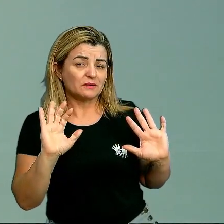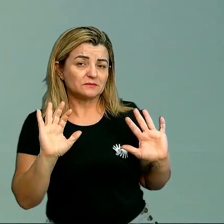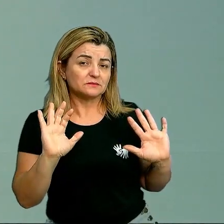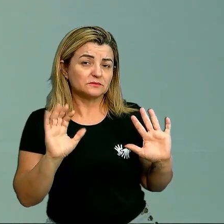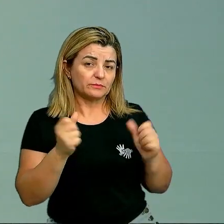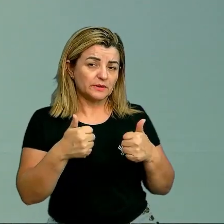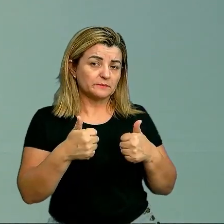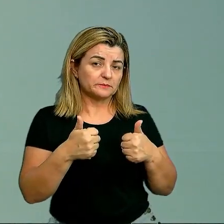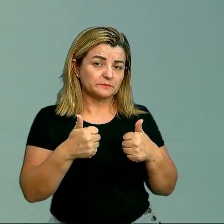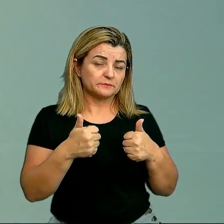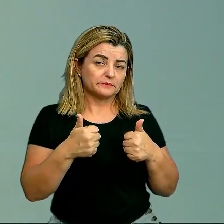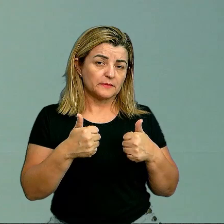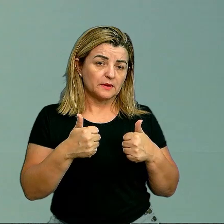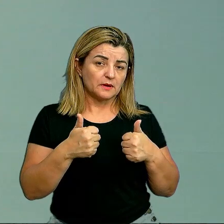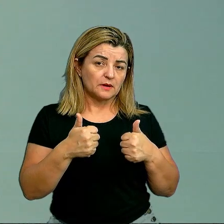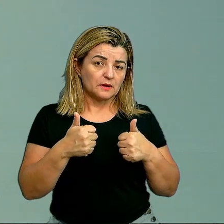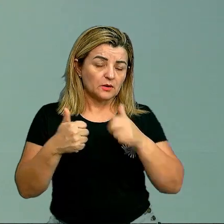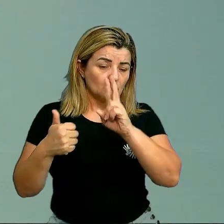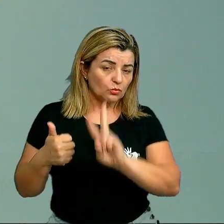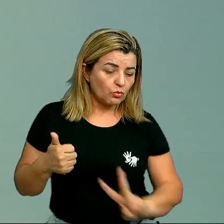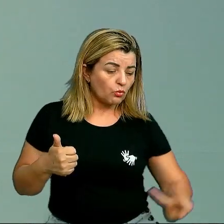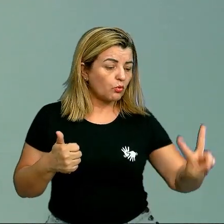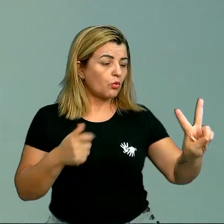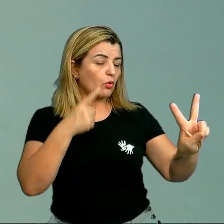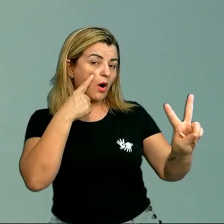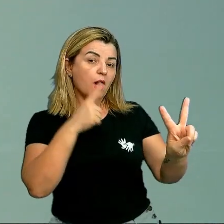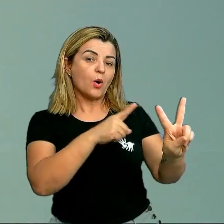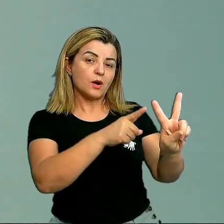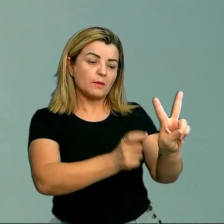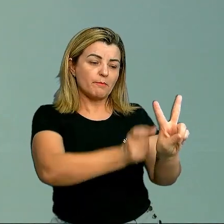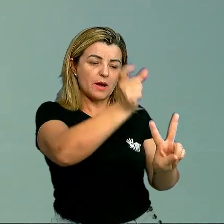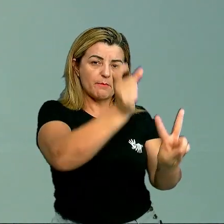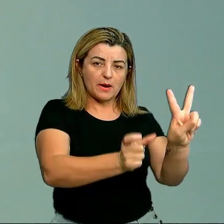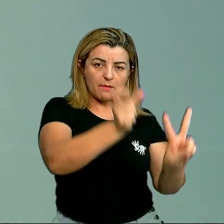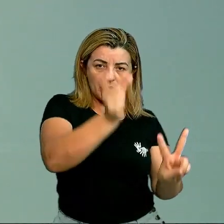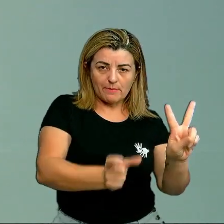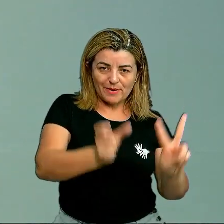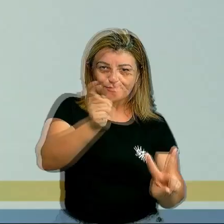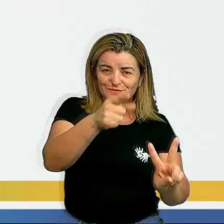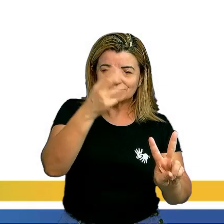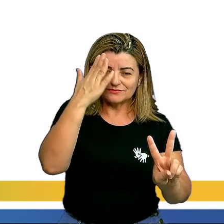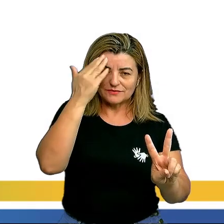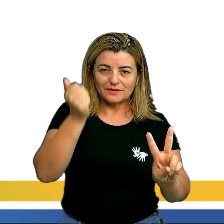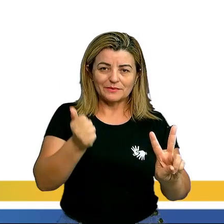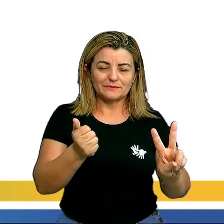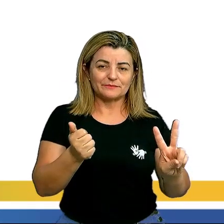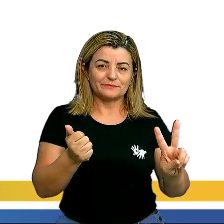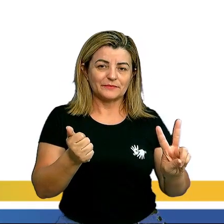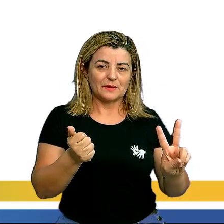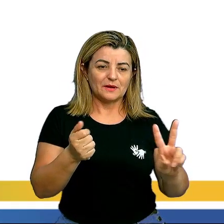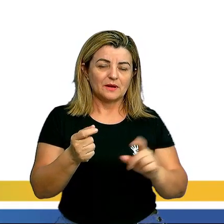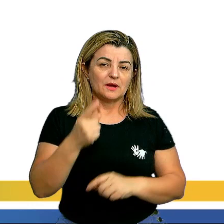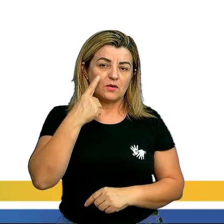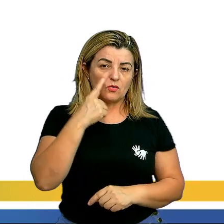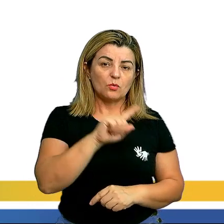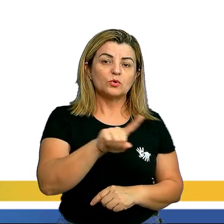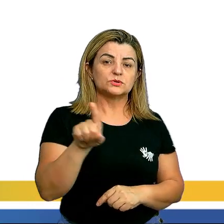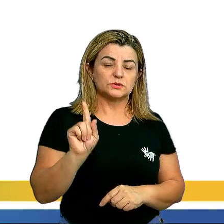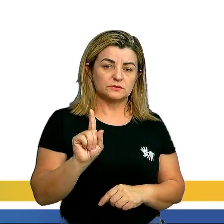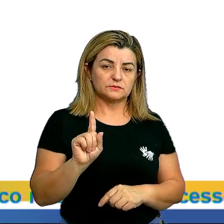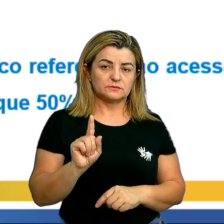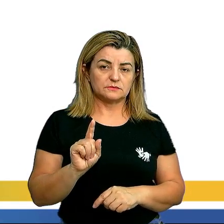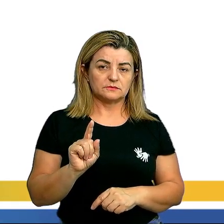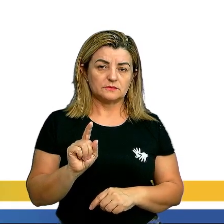Tudo bem? A gente olhando visualmente, a gente já pode saber. Mas vou mostrar para vocês